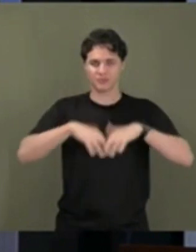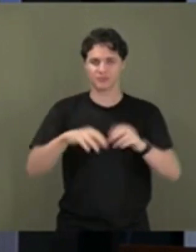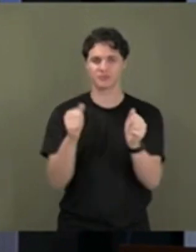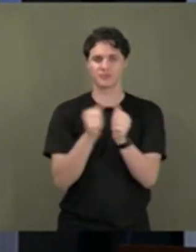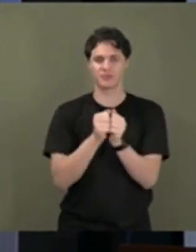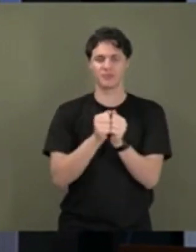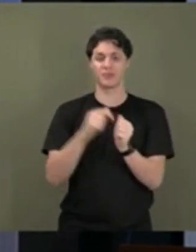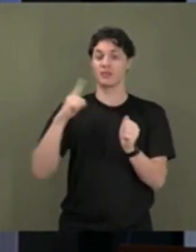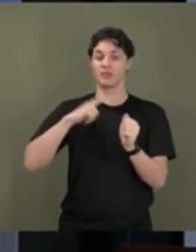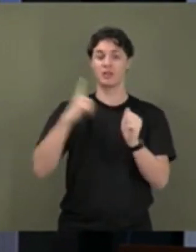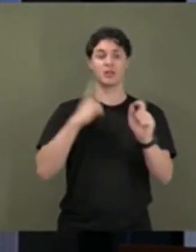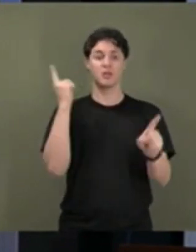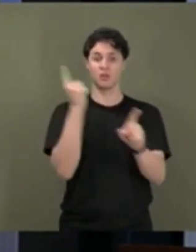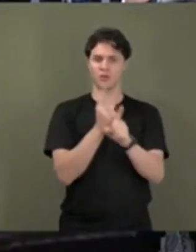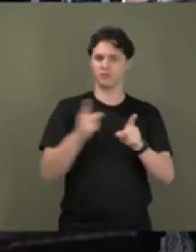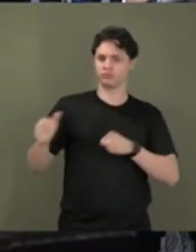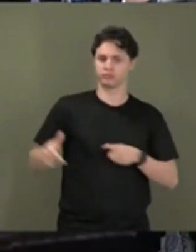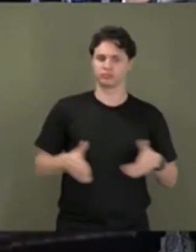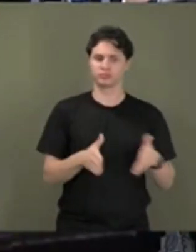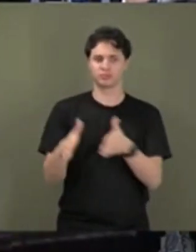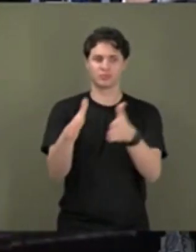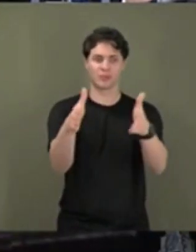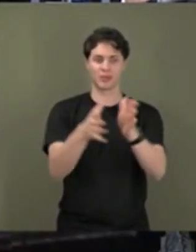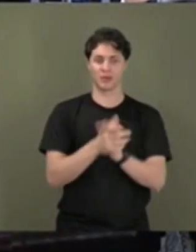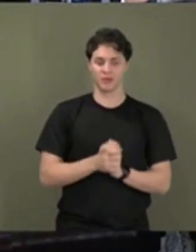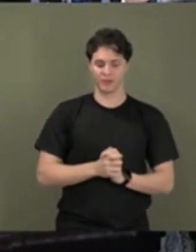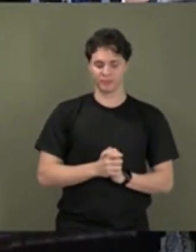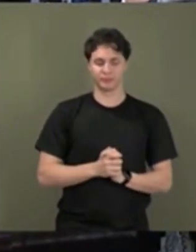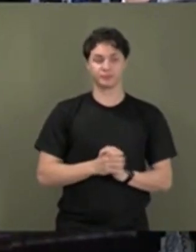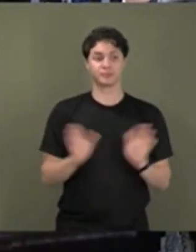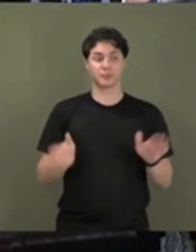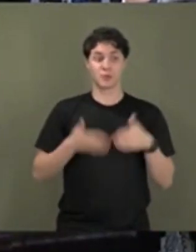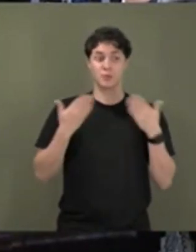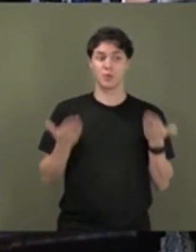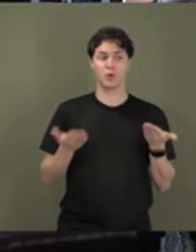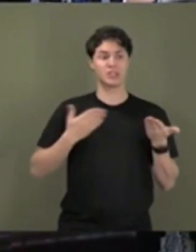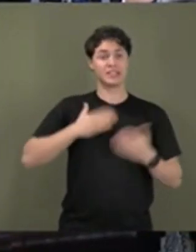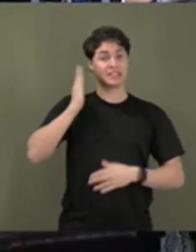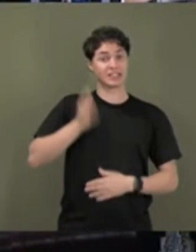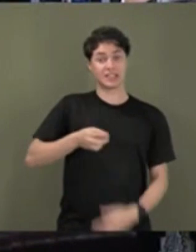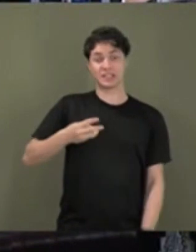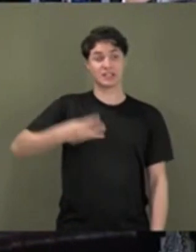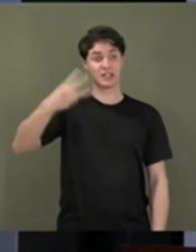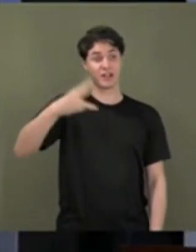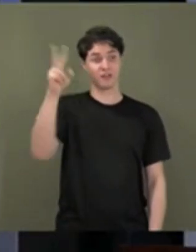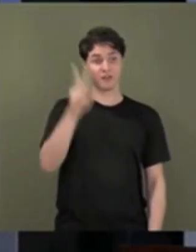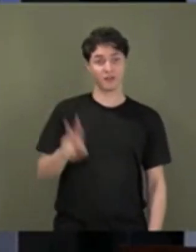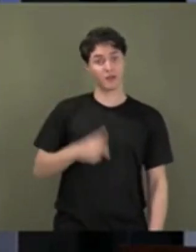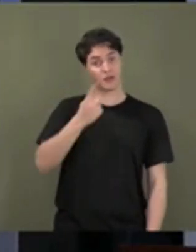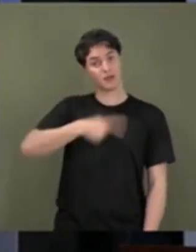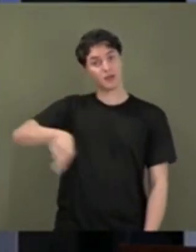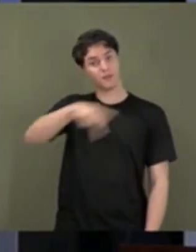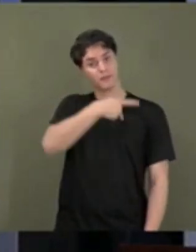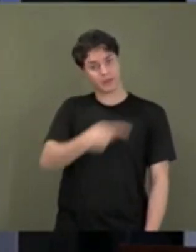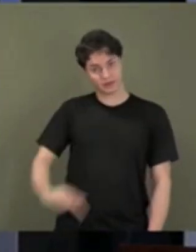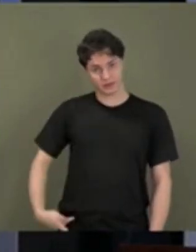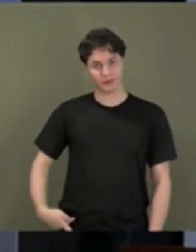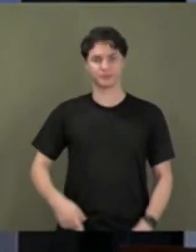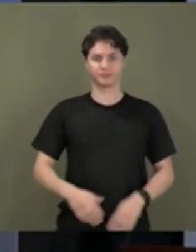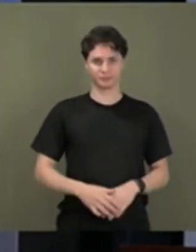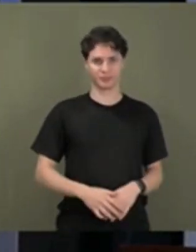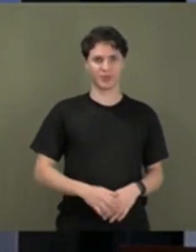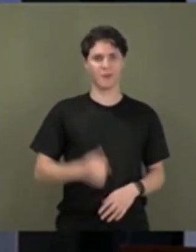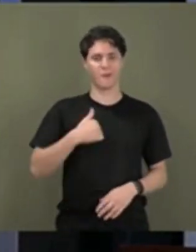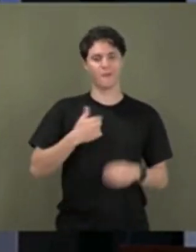Encontro das Águas. Eu estou lá pela terceira vez como presidente. Eu fui o